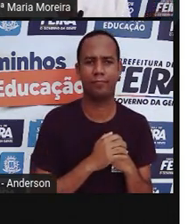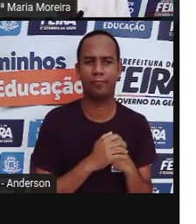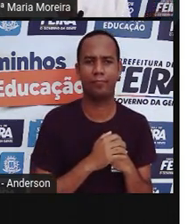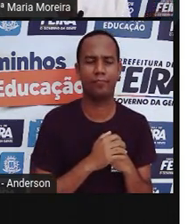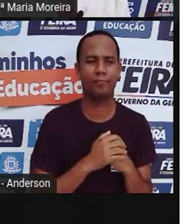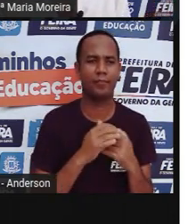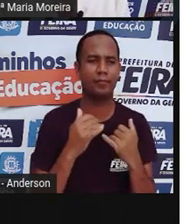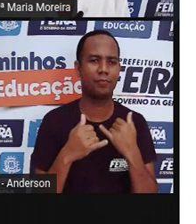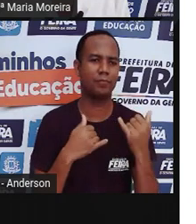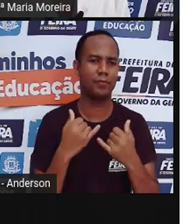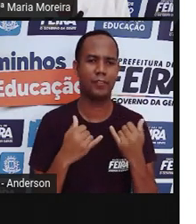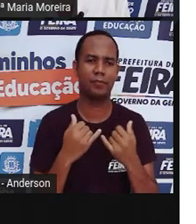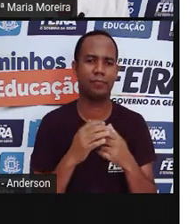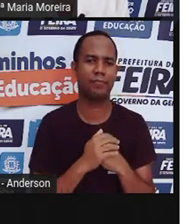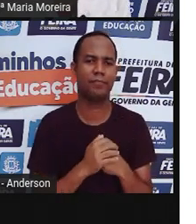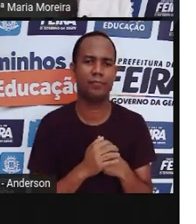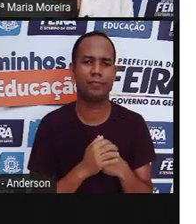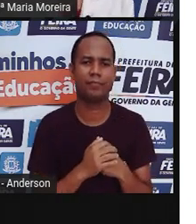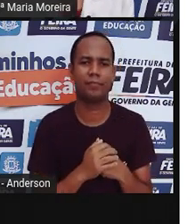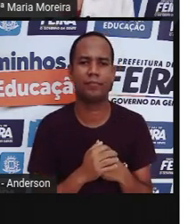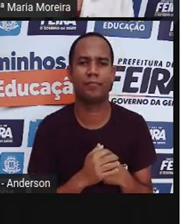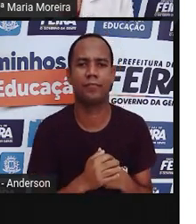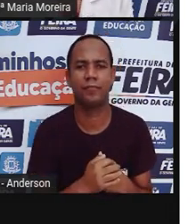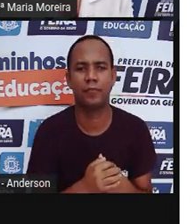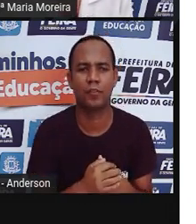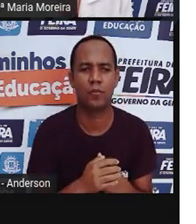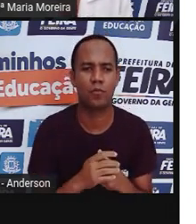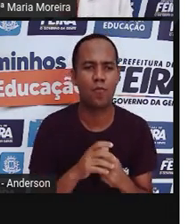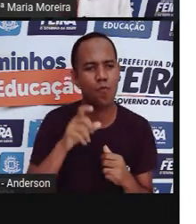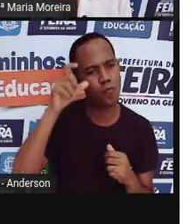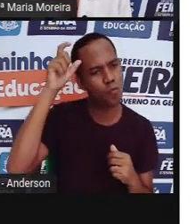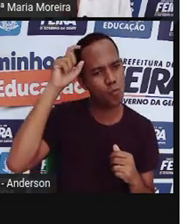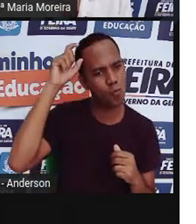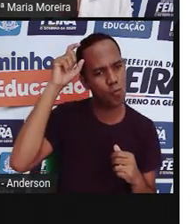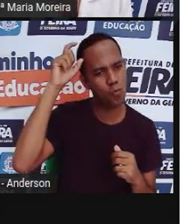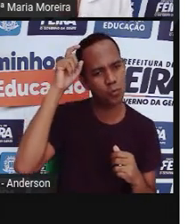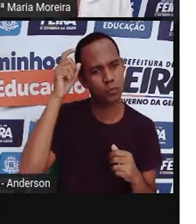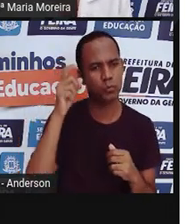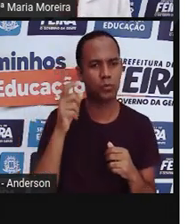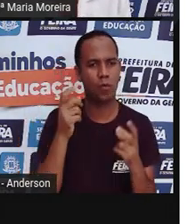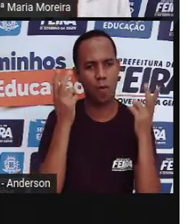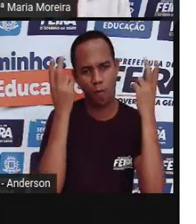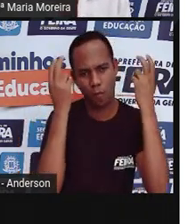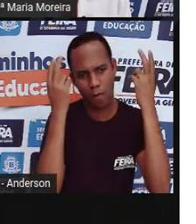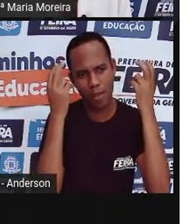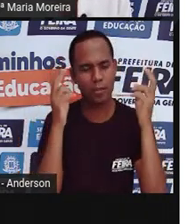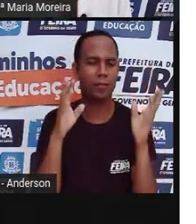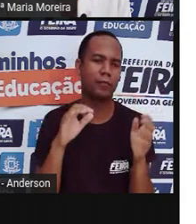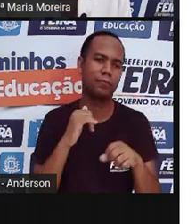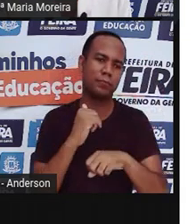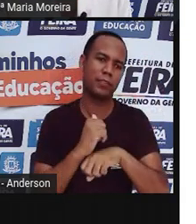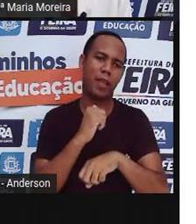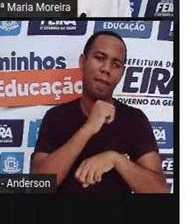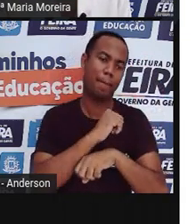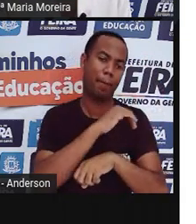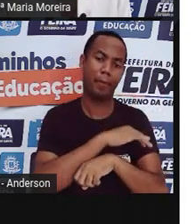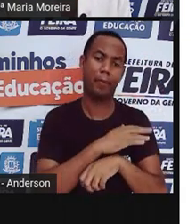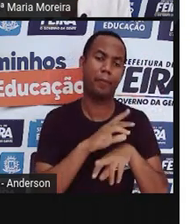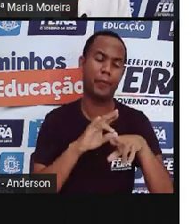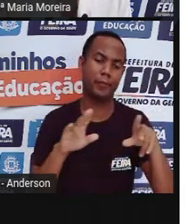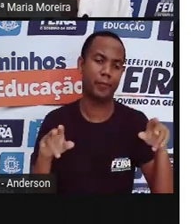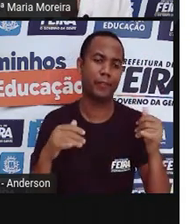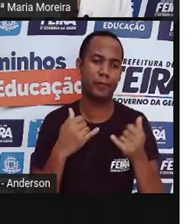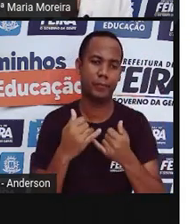Poxa, gente, fiquei triste por ele. Pró teve vários ursinhos, vários coelhinhos, sapinhos, né? Bom,